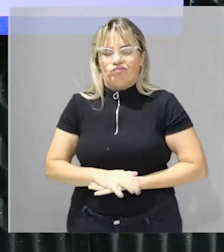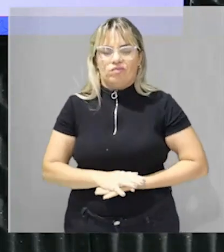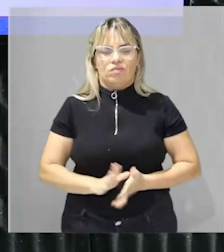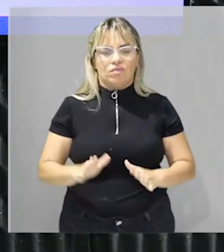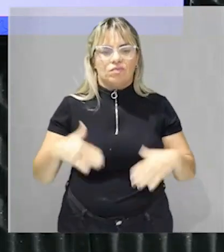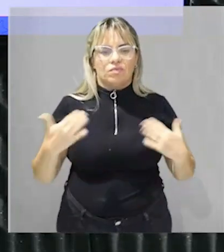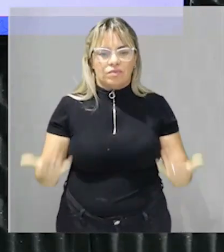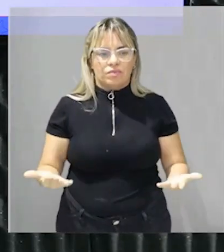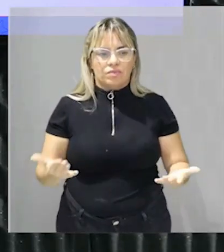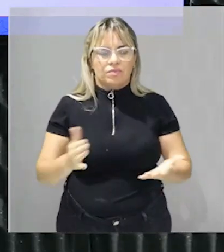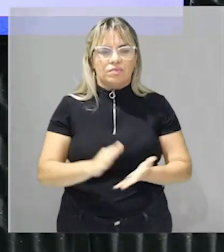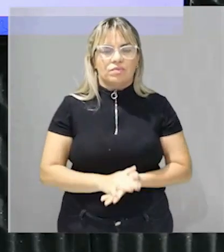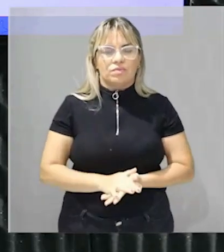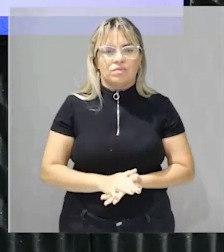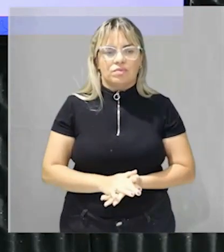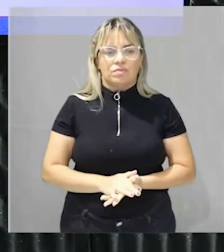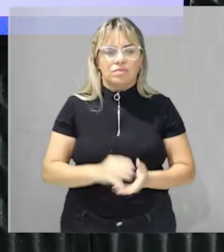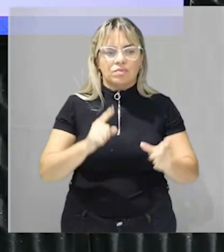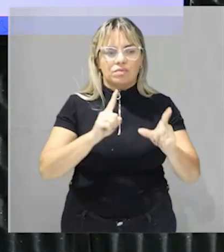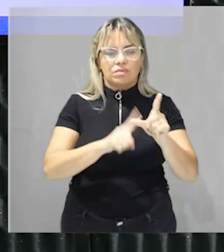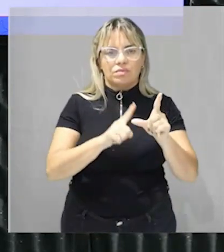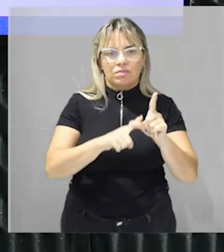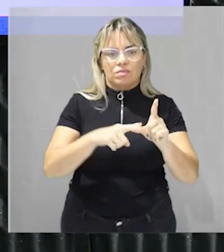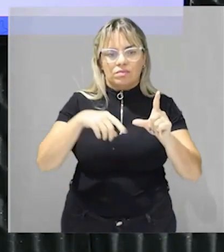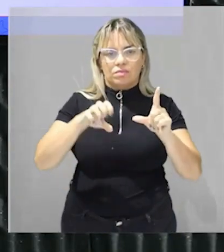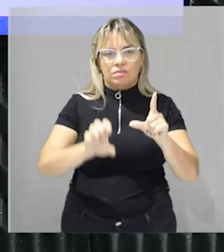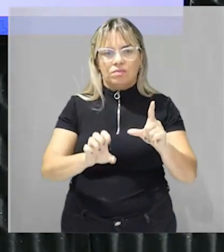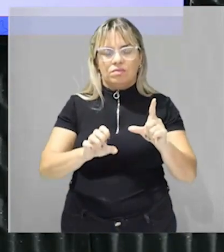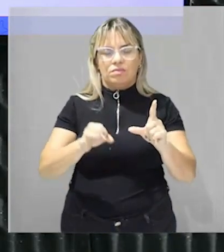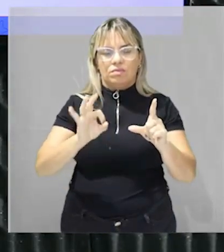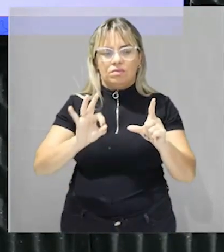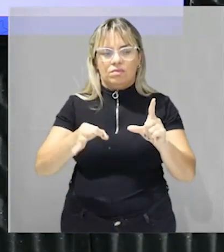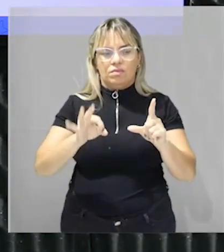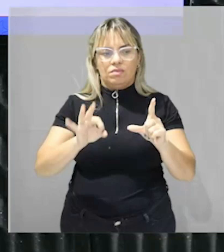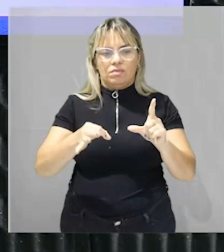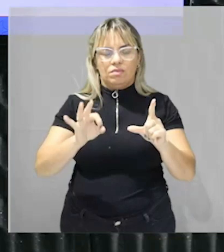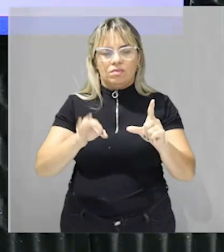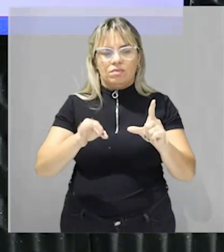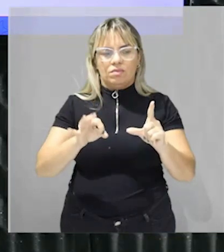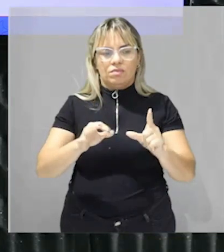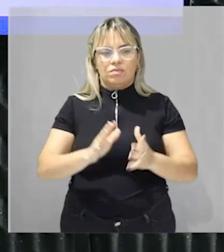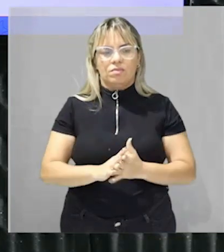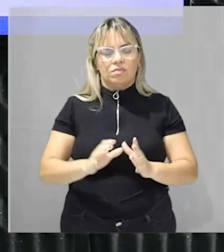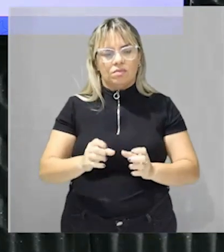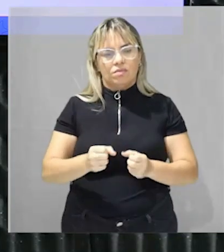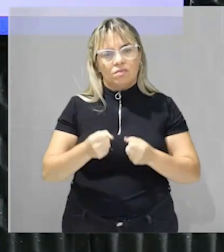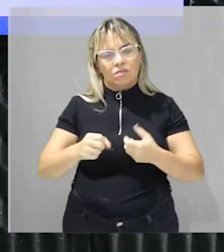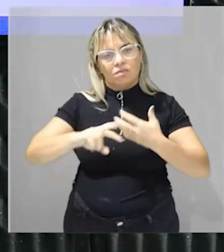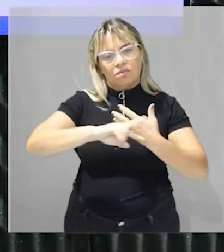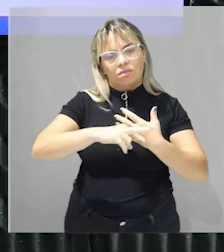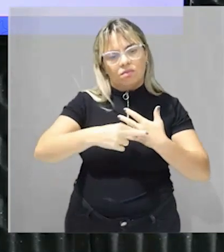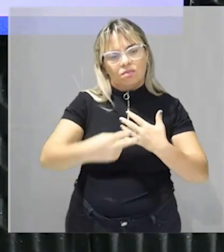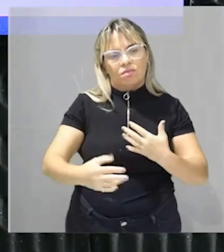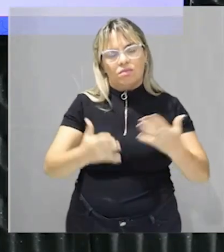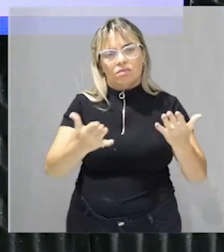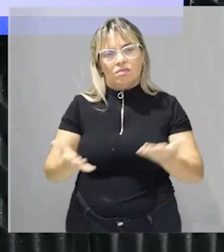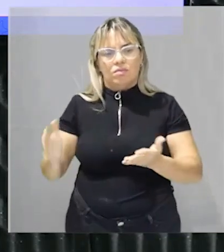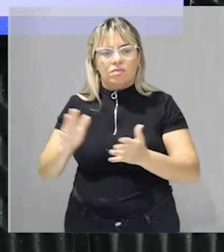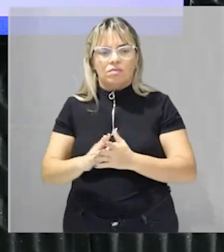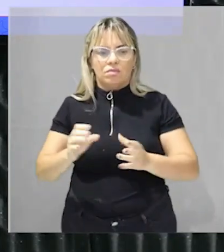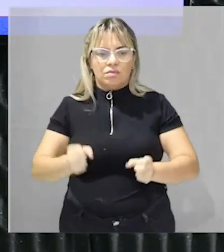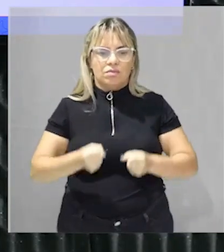galerinha por exclusão o nosso gabarito será a letra E mas vamos ver o que a letra E nos diz a consequência vai ser o